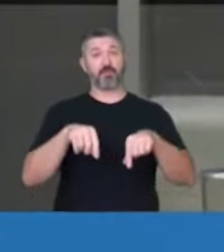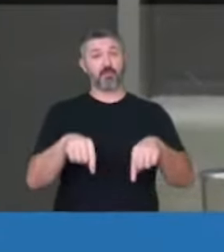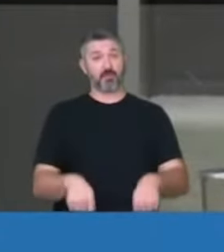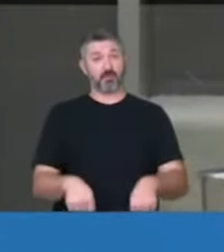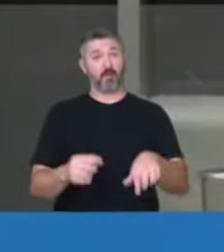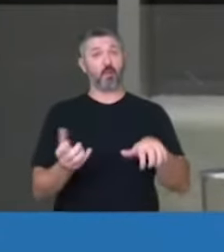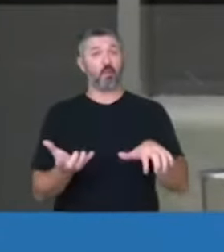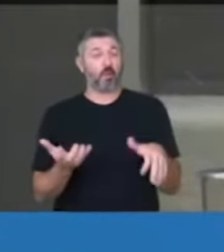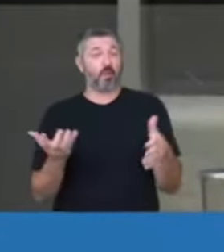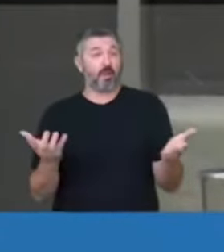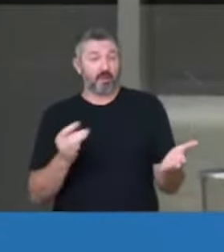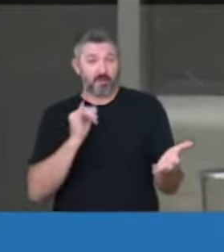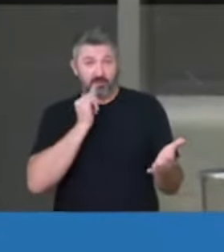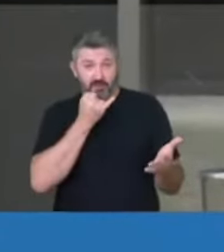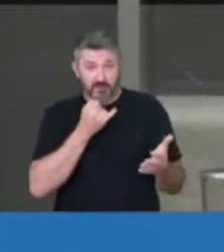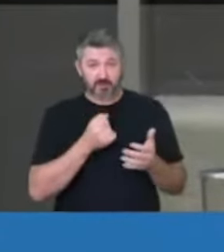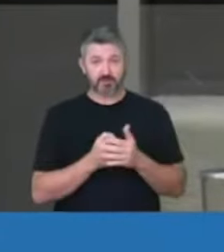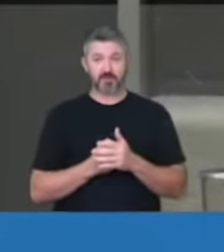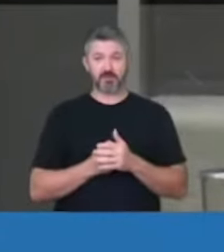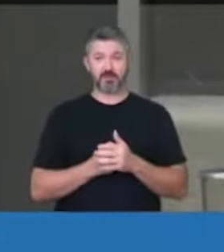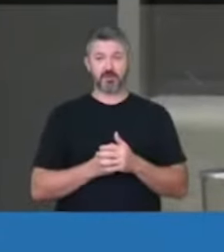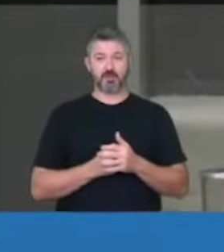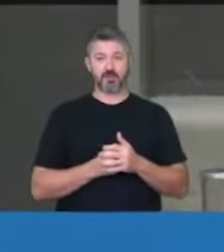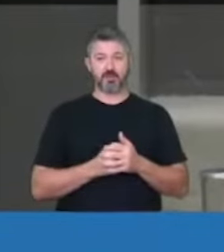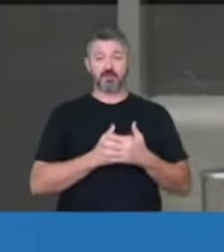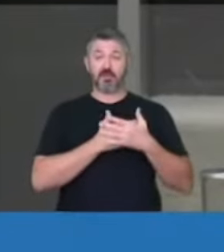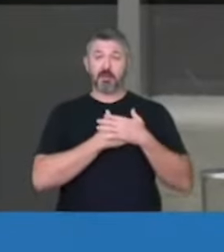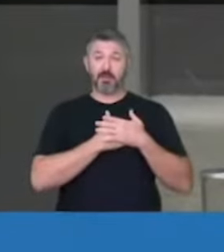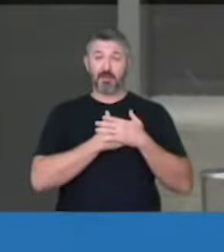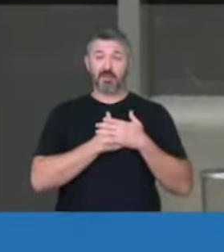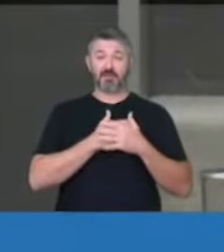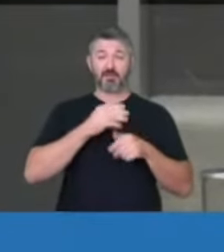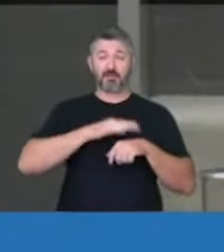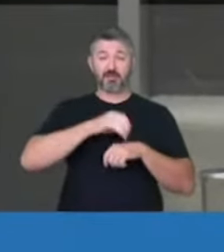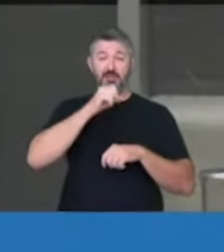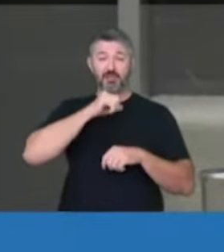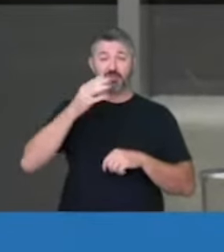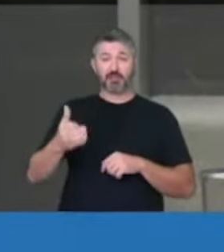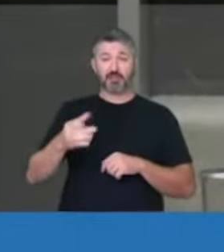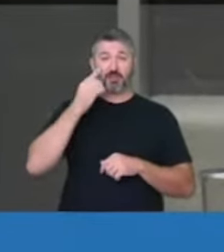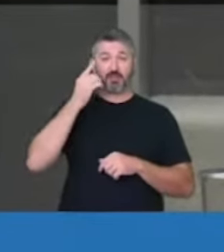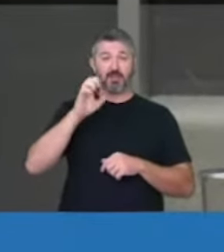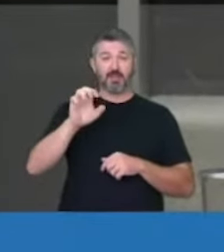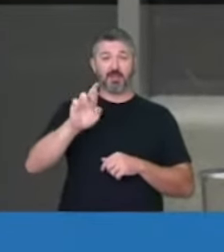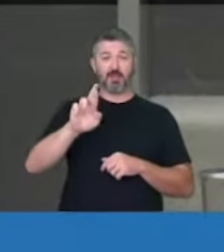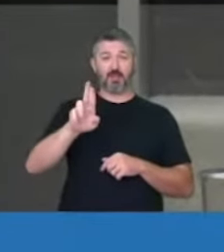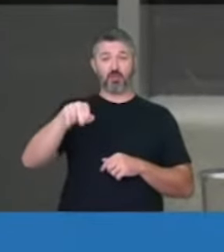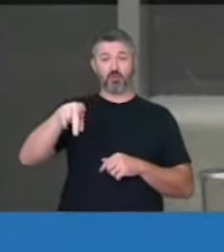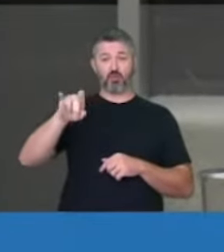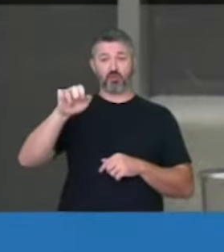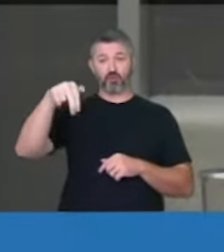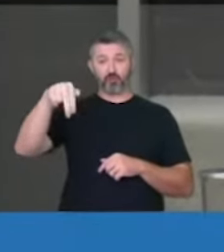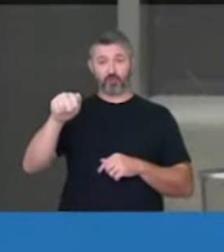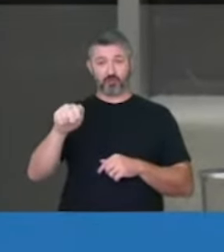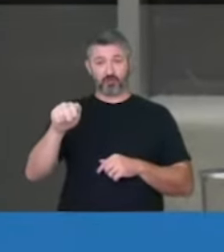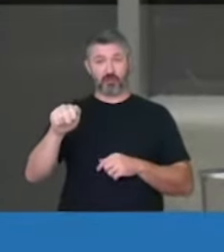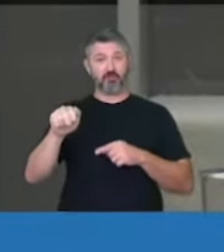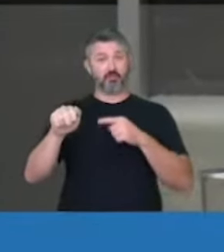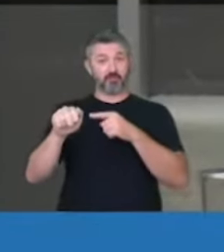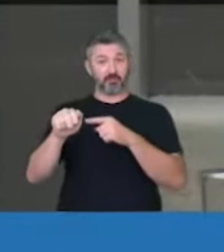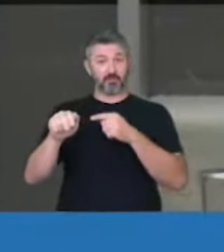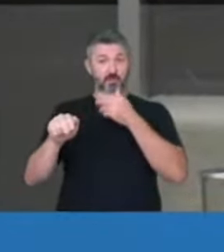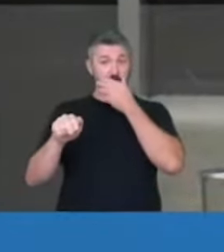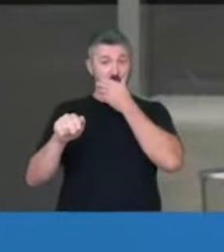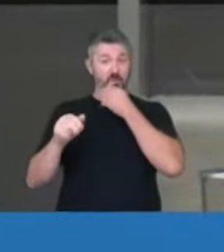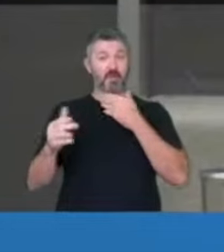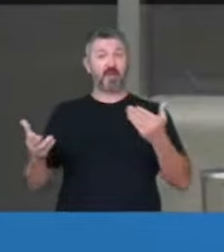brasileiro. A nossa amadíssima decana, deputada Luísa Erundina, está agora estável,